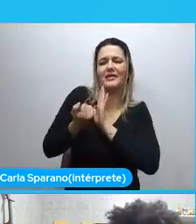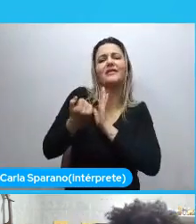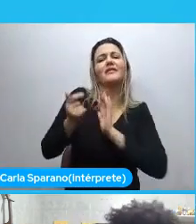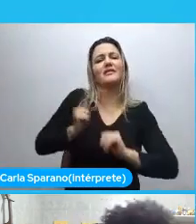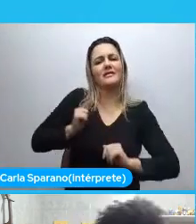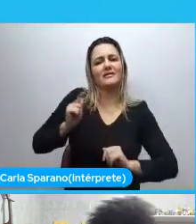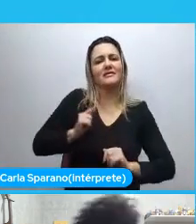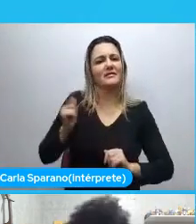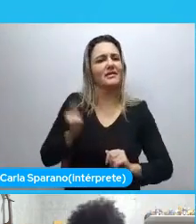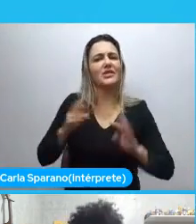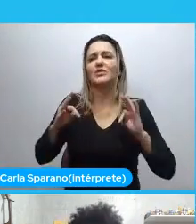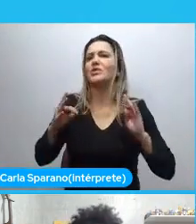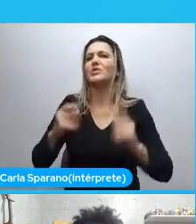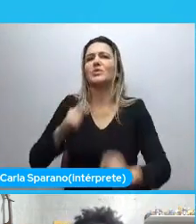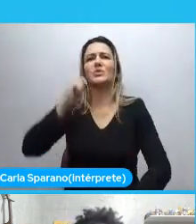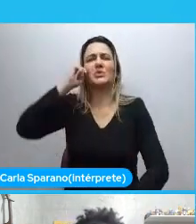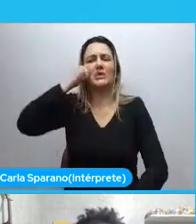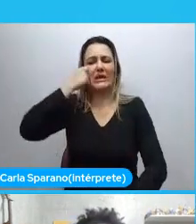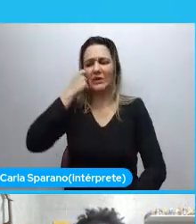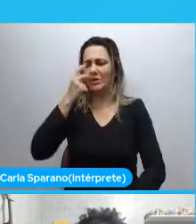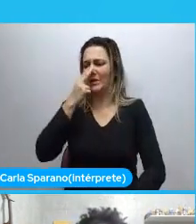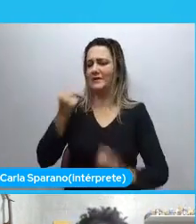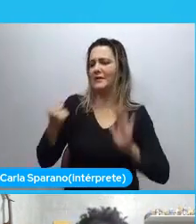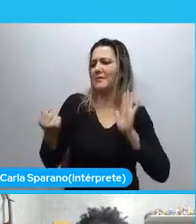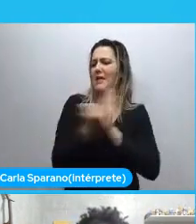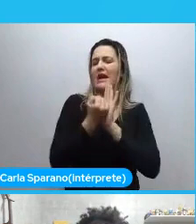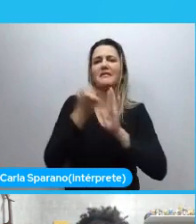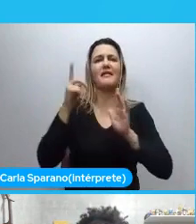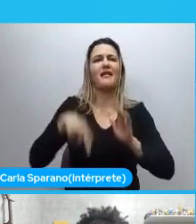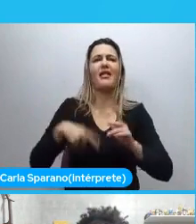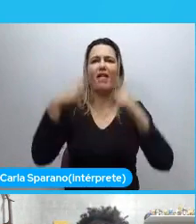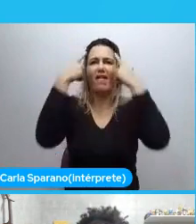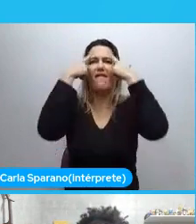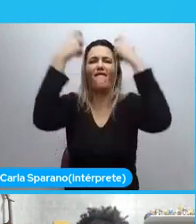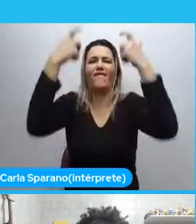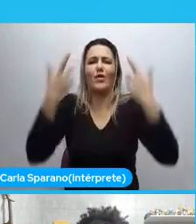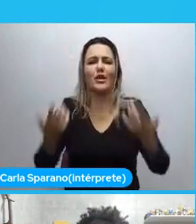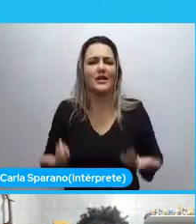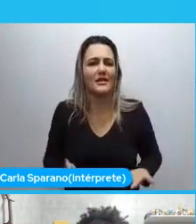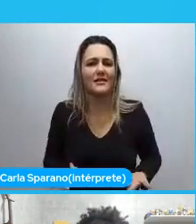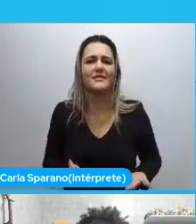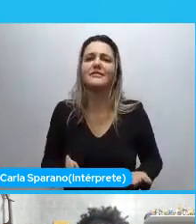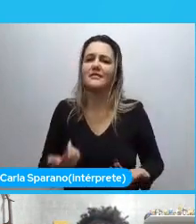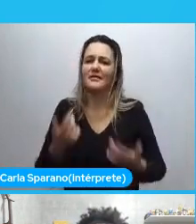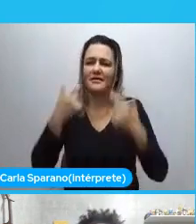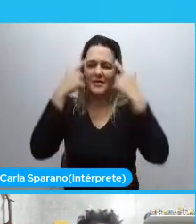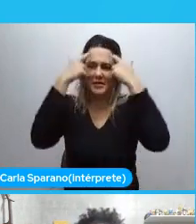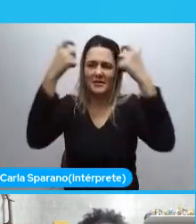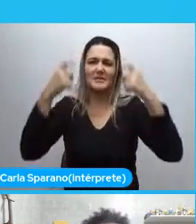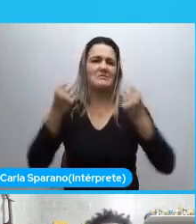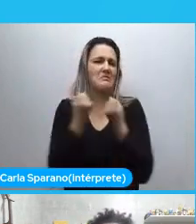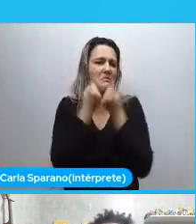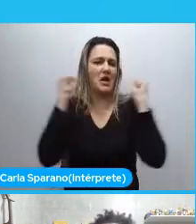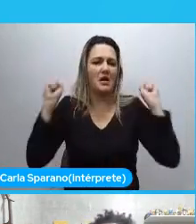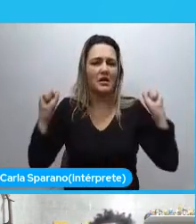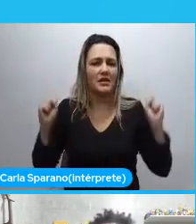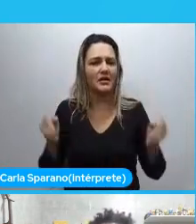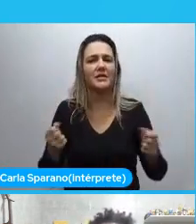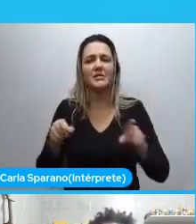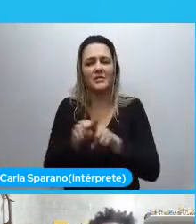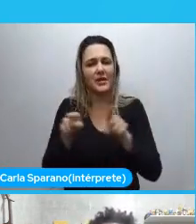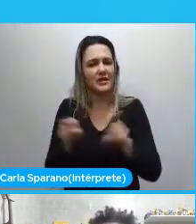De que todo negro. Ele é agressivo. Todo negro. Ele é uma pessoa. Que está. Na condição. De